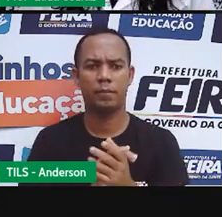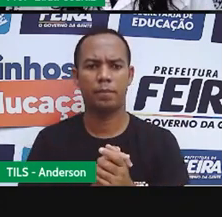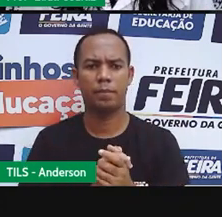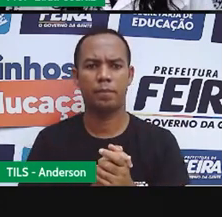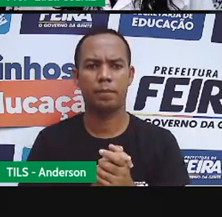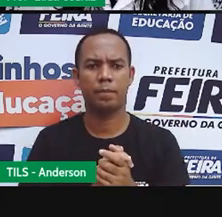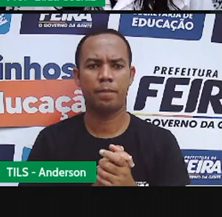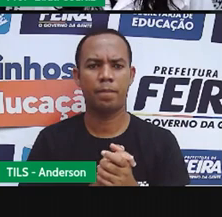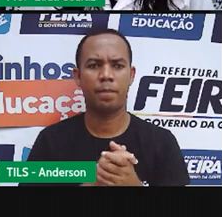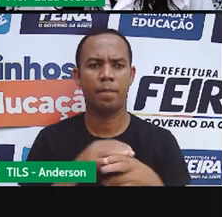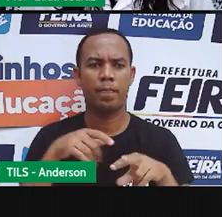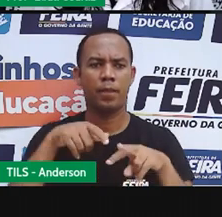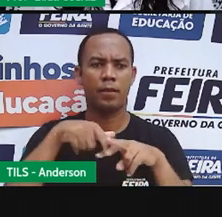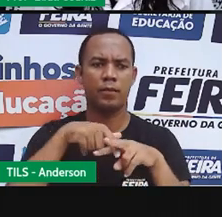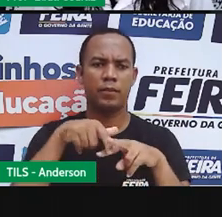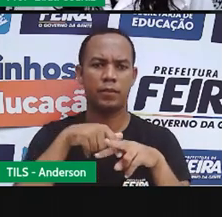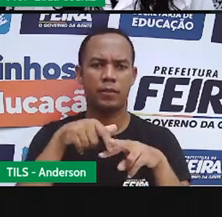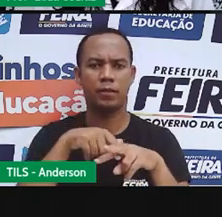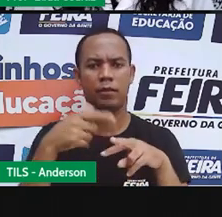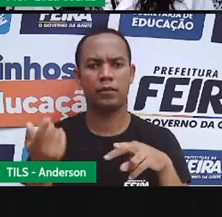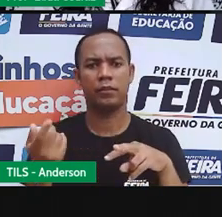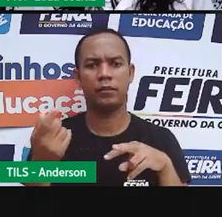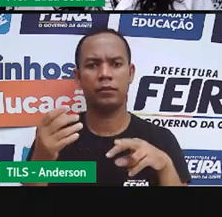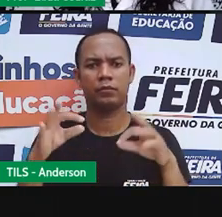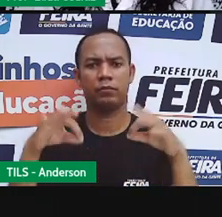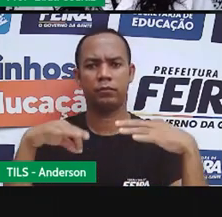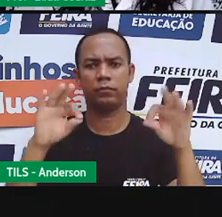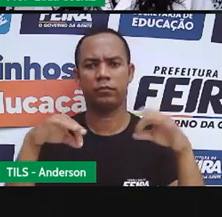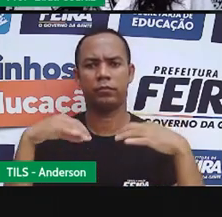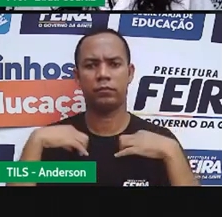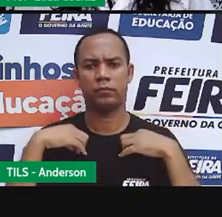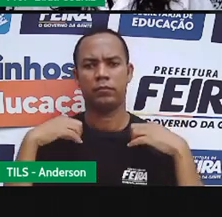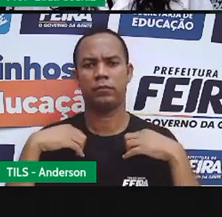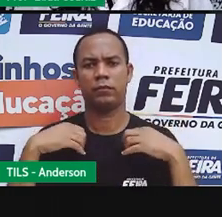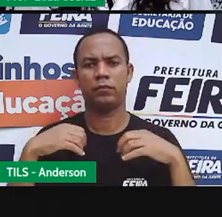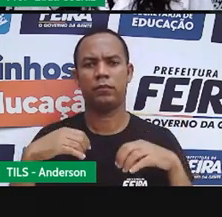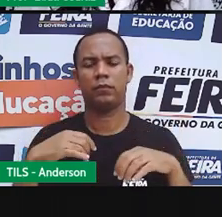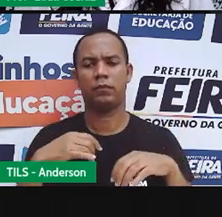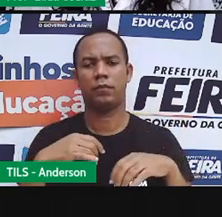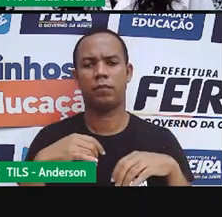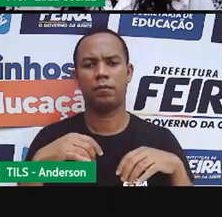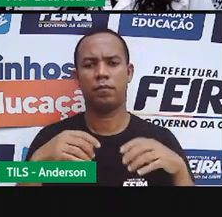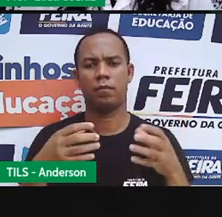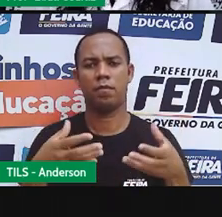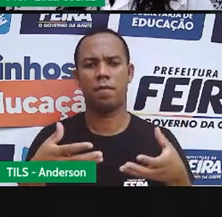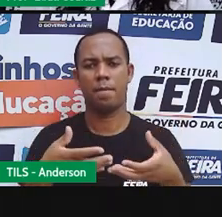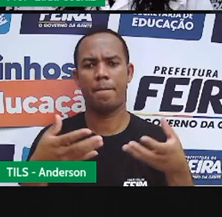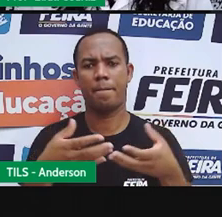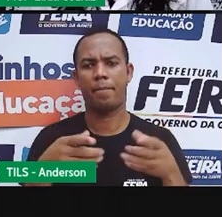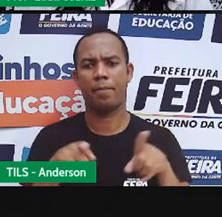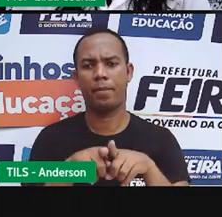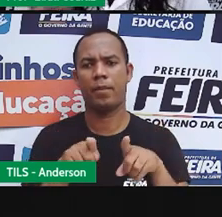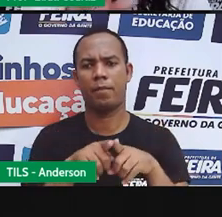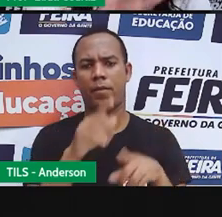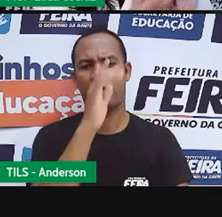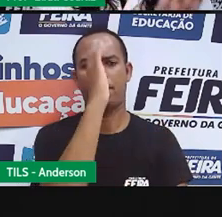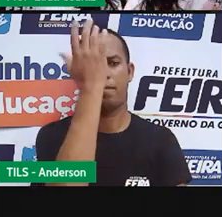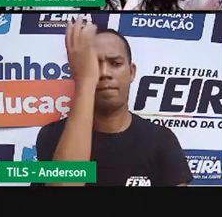As sandálias de borracha, o tecido, o metal e a madura.